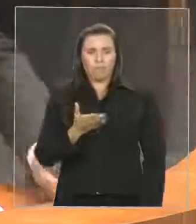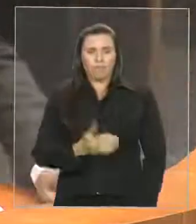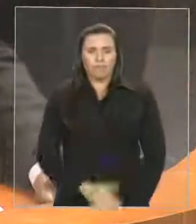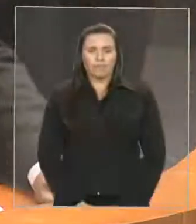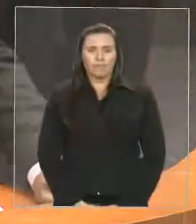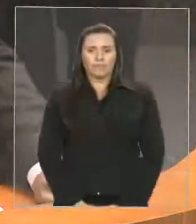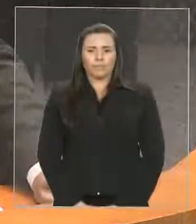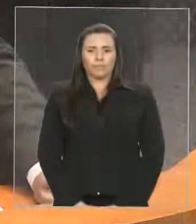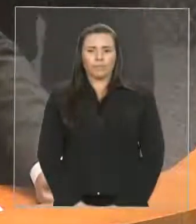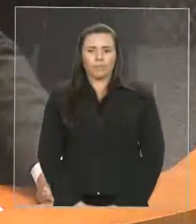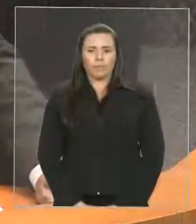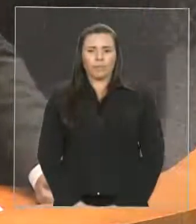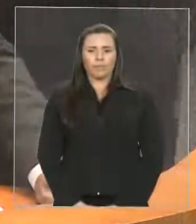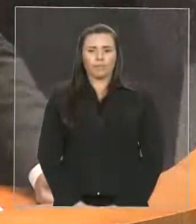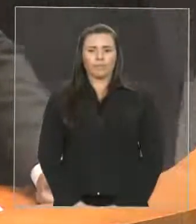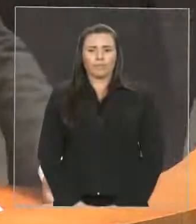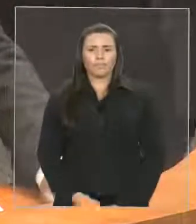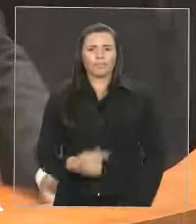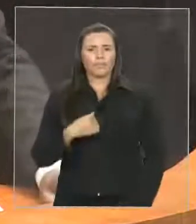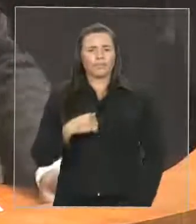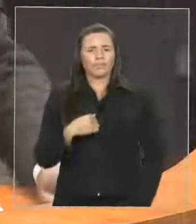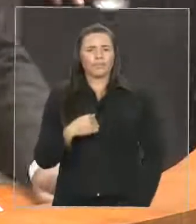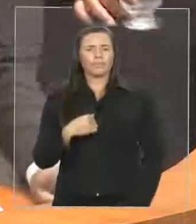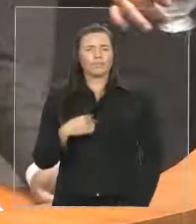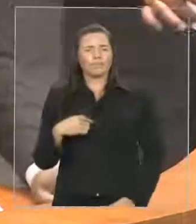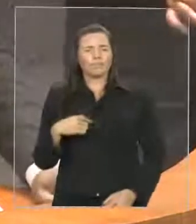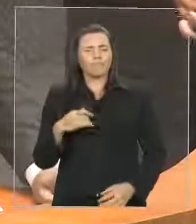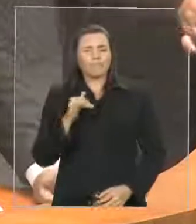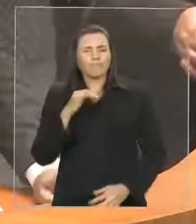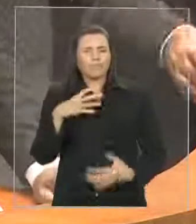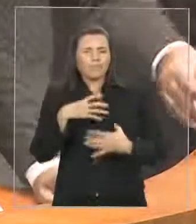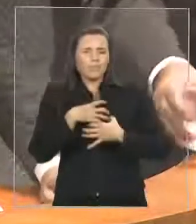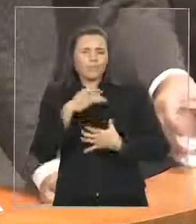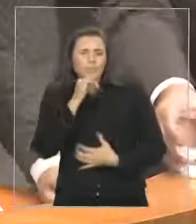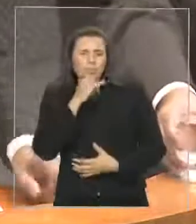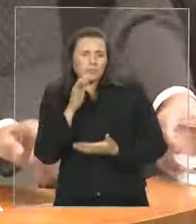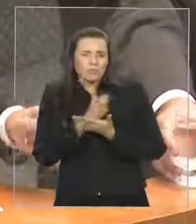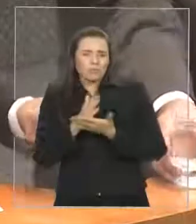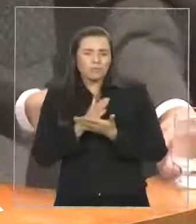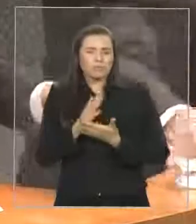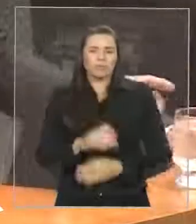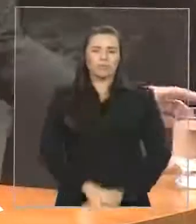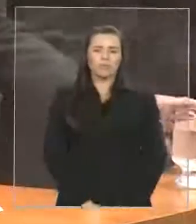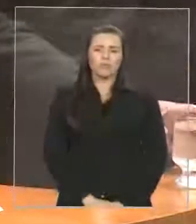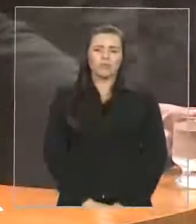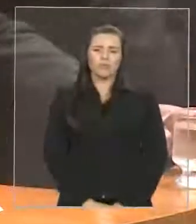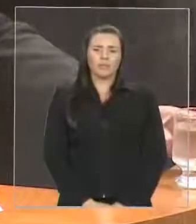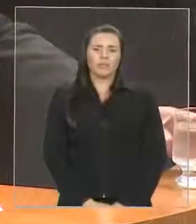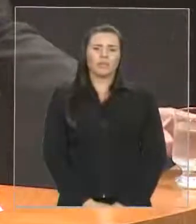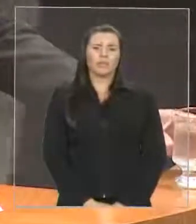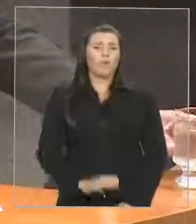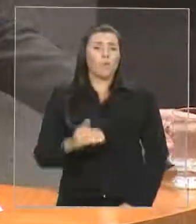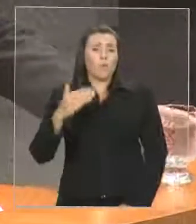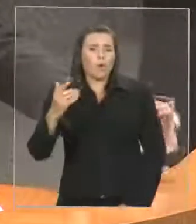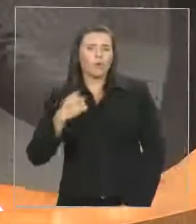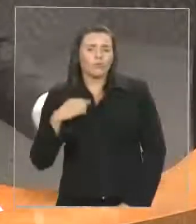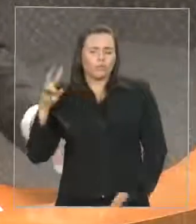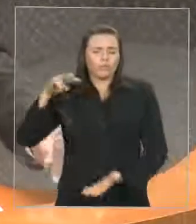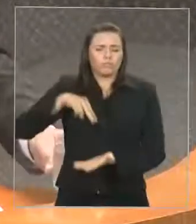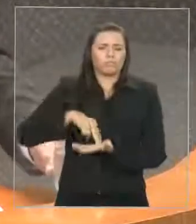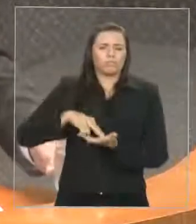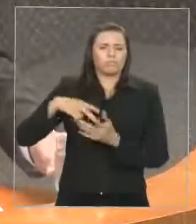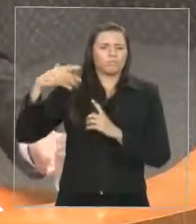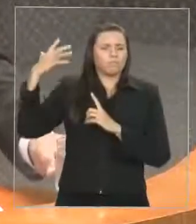muito nos entristece as vezes quando estamos ocupando a tribuna desta casa e que as vezes não temos a atenção e os olhares